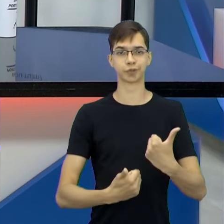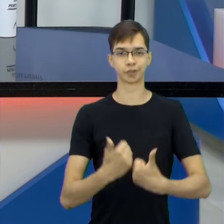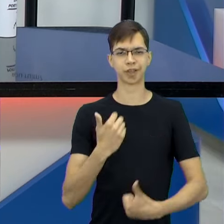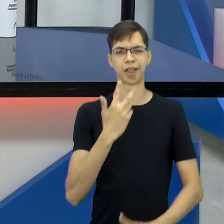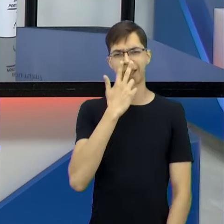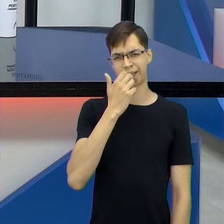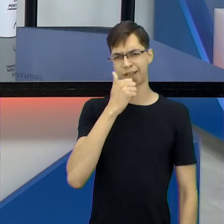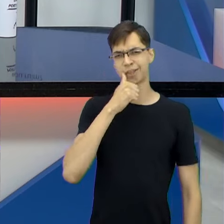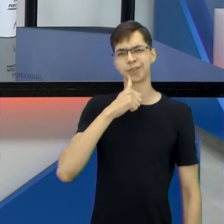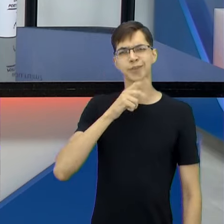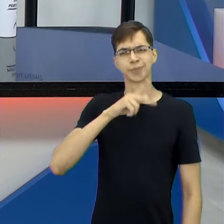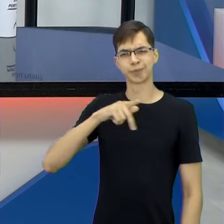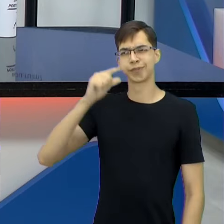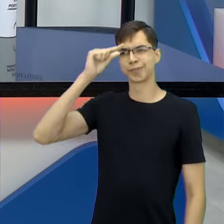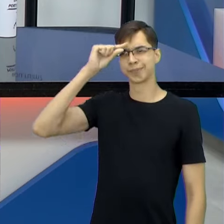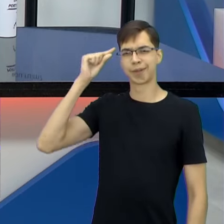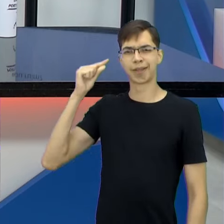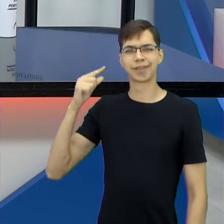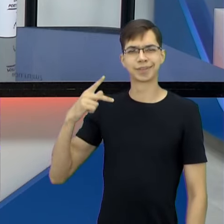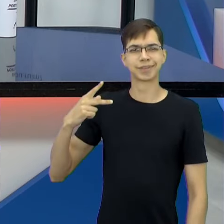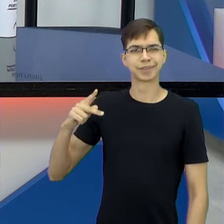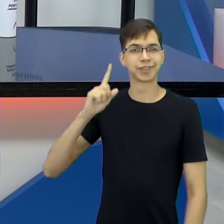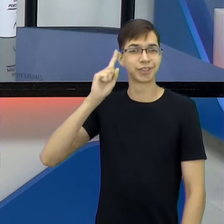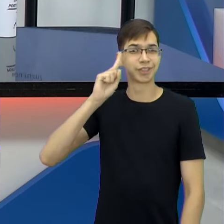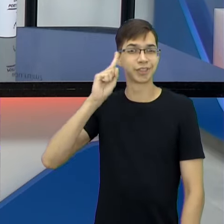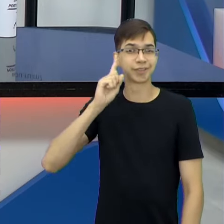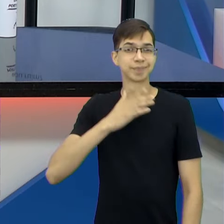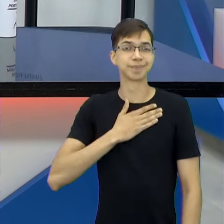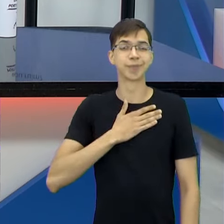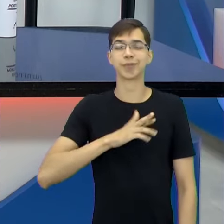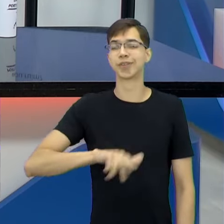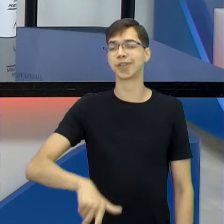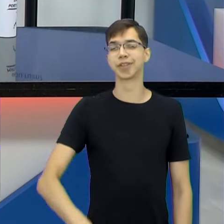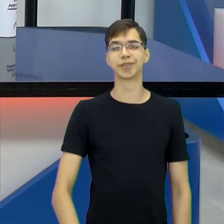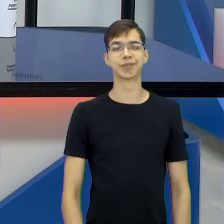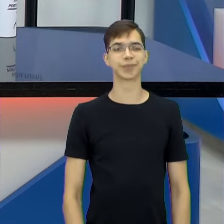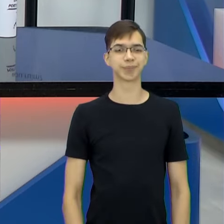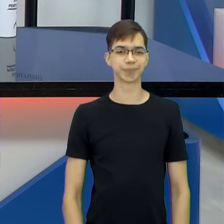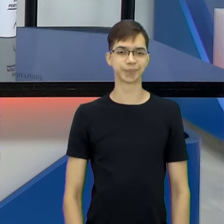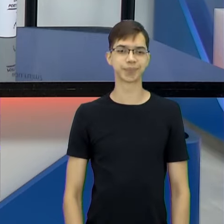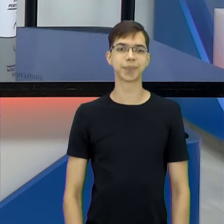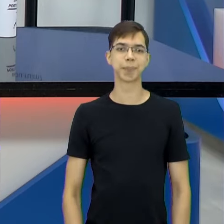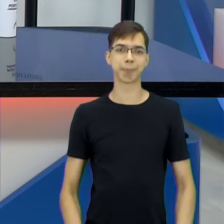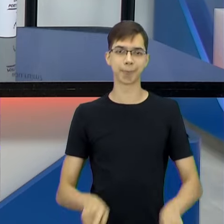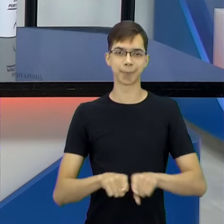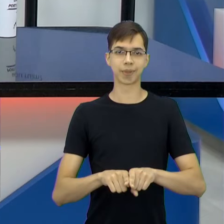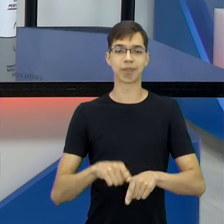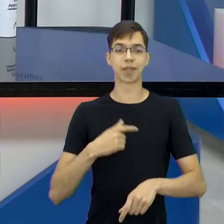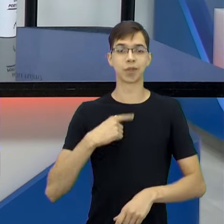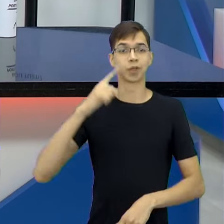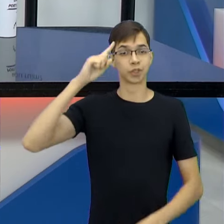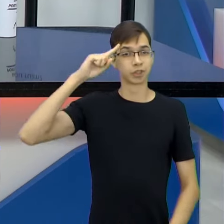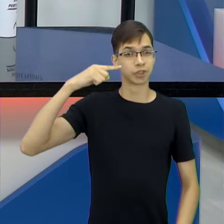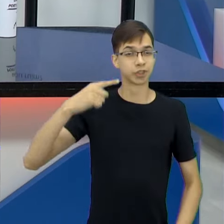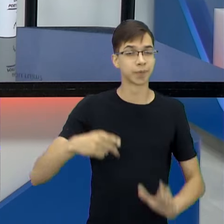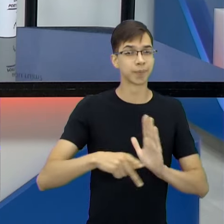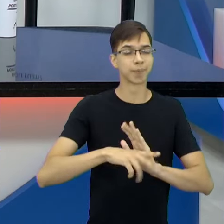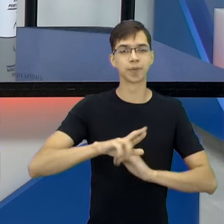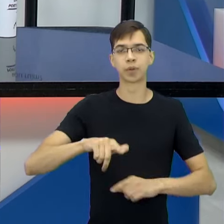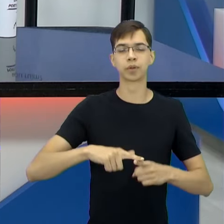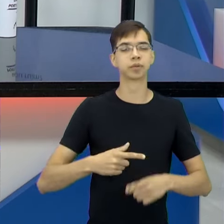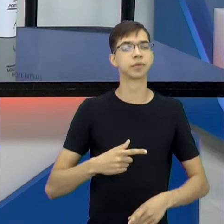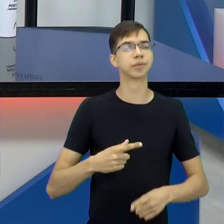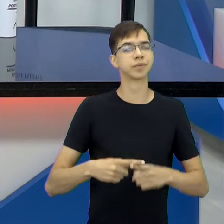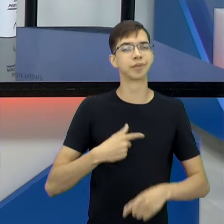Mara fosse o cotidiano dela. Para mim, já não era. Era. Agora, também, eu mudaria da rotina, porque eu já não faço mais isso. Há muito